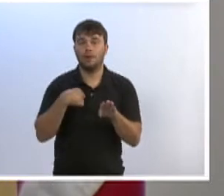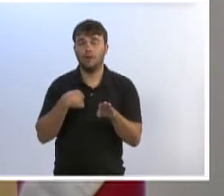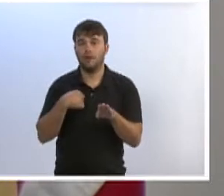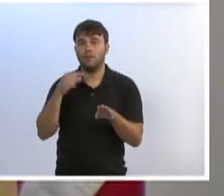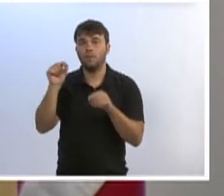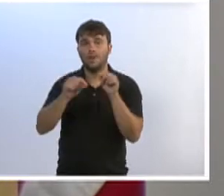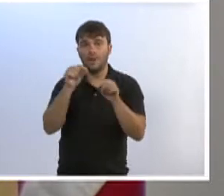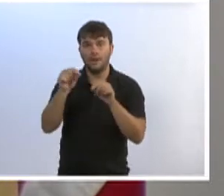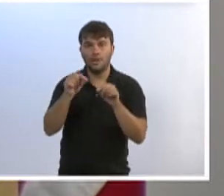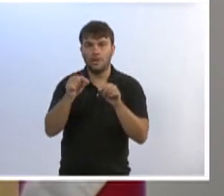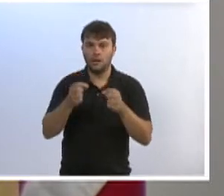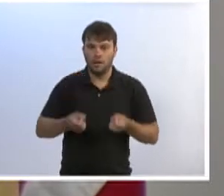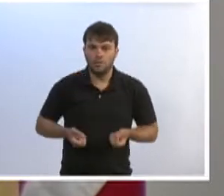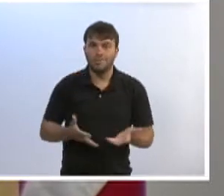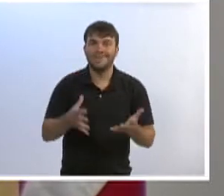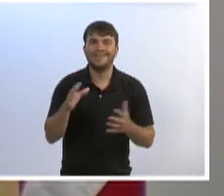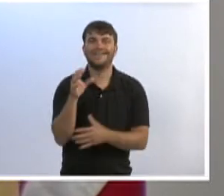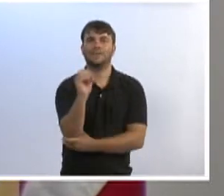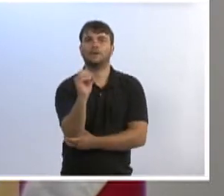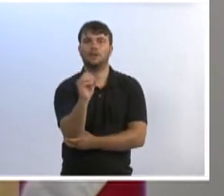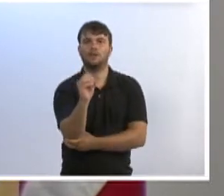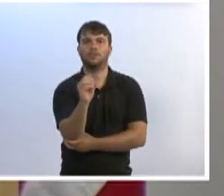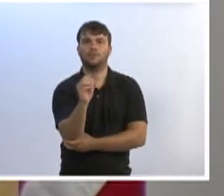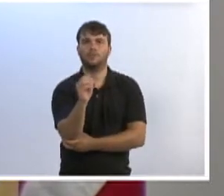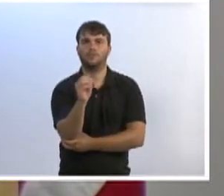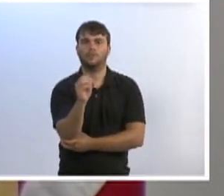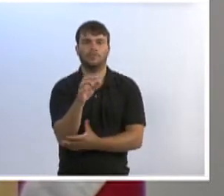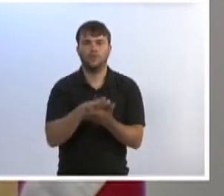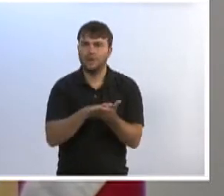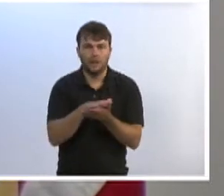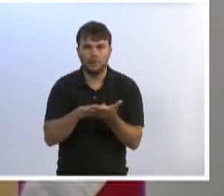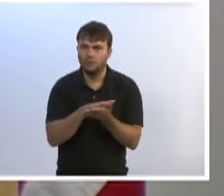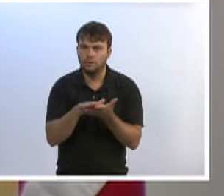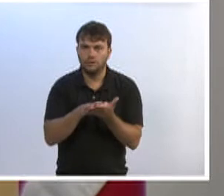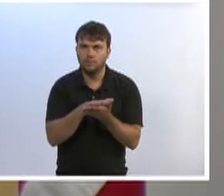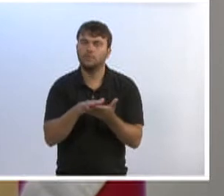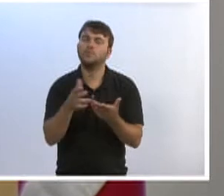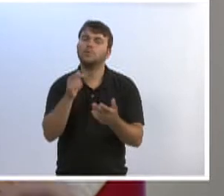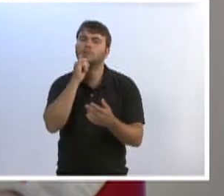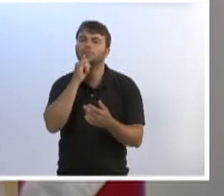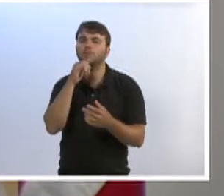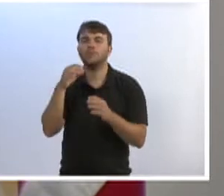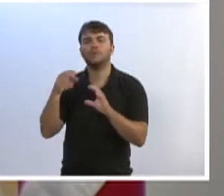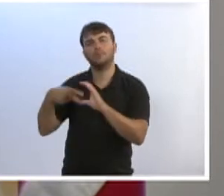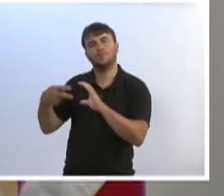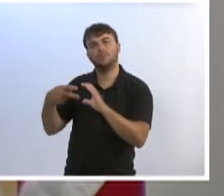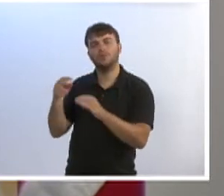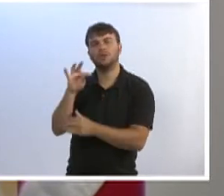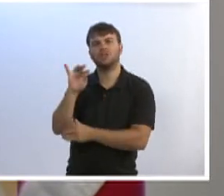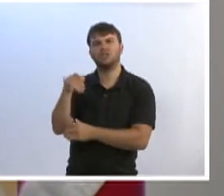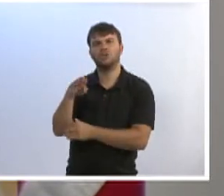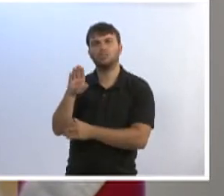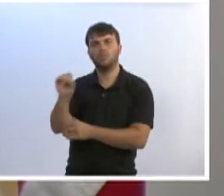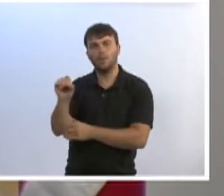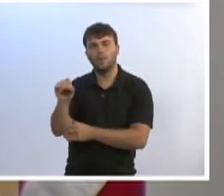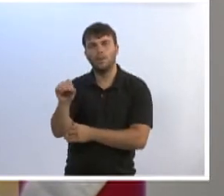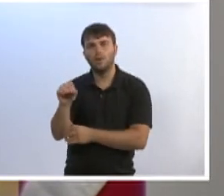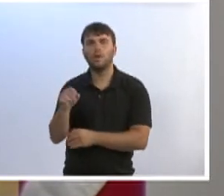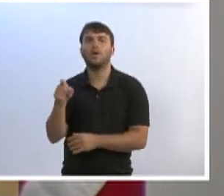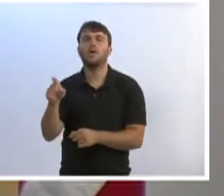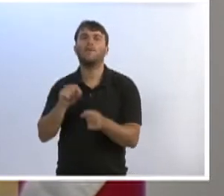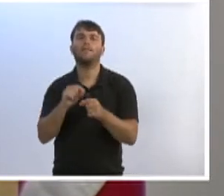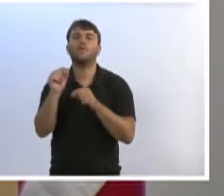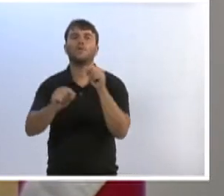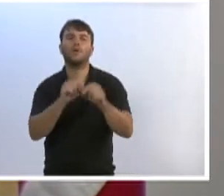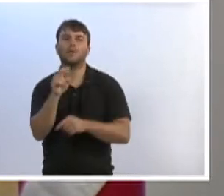custo zero para o município, e aí vai o exemplo, a Câmara de Vereadores de Timbó, através do vereador Rafael Fitsenreuter, que fizeram um investimento de